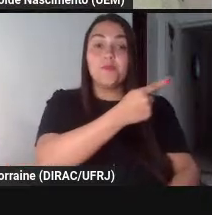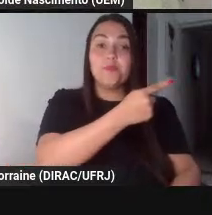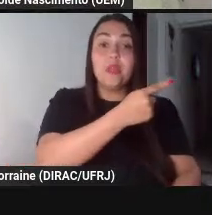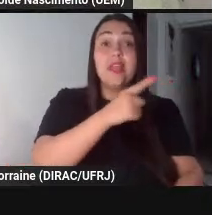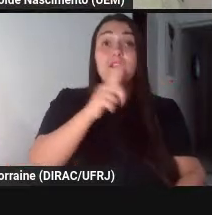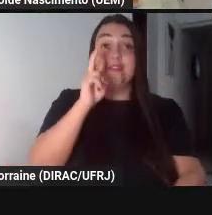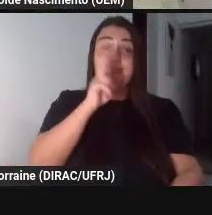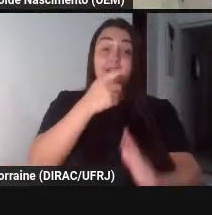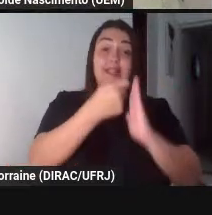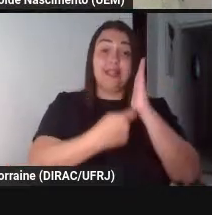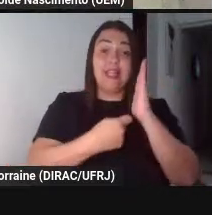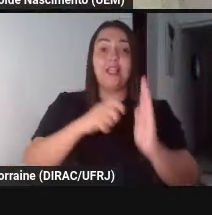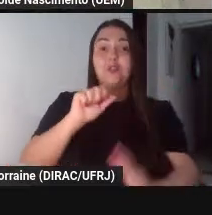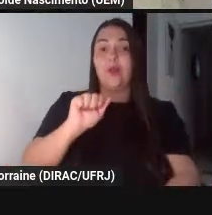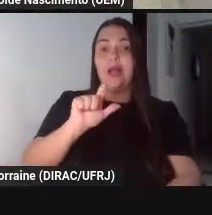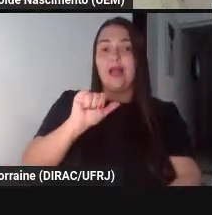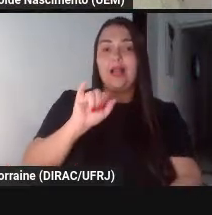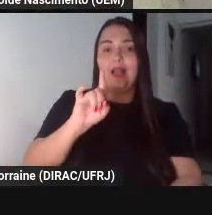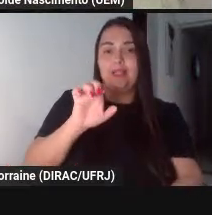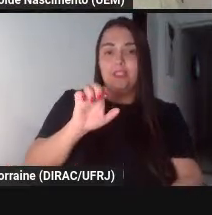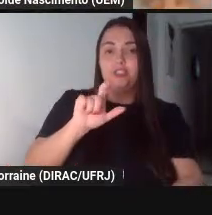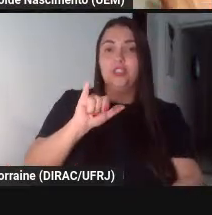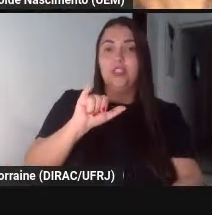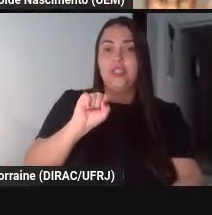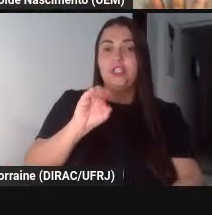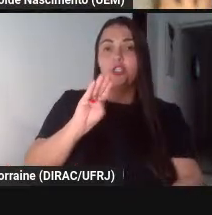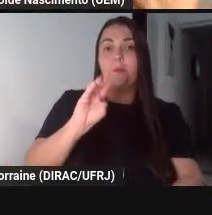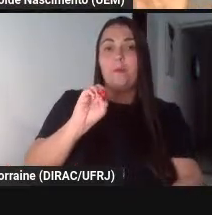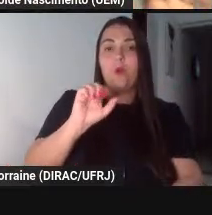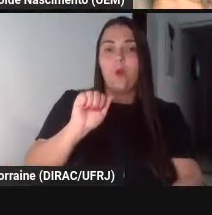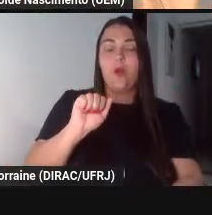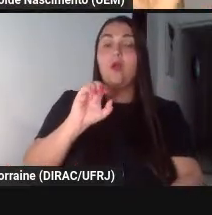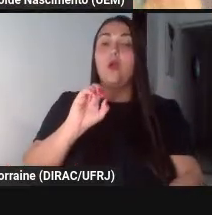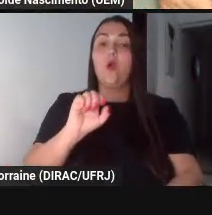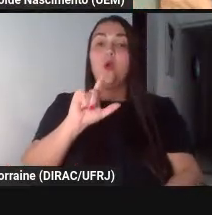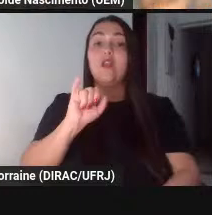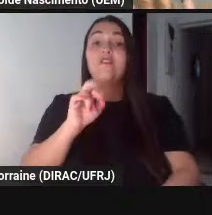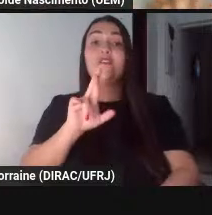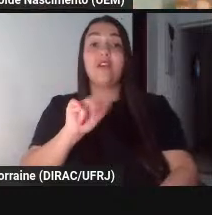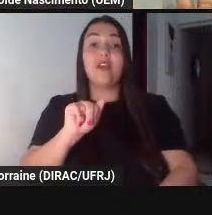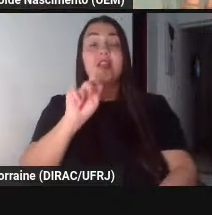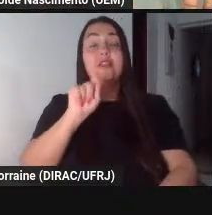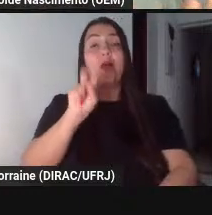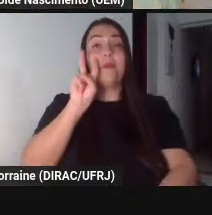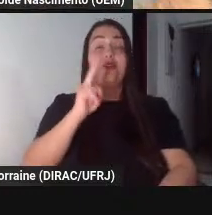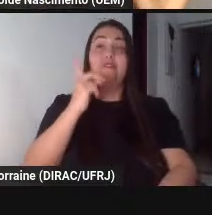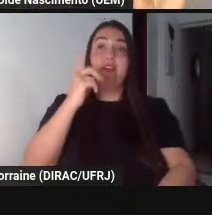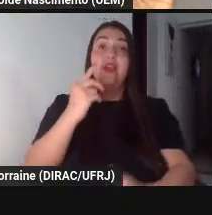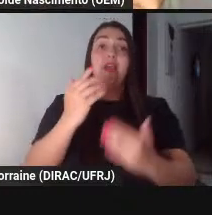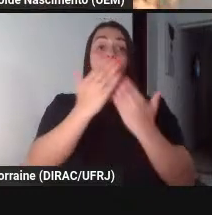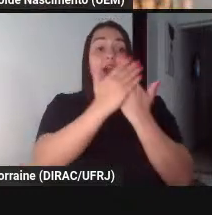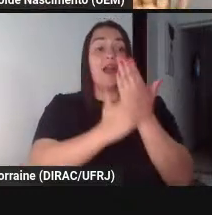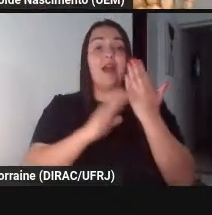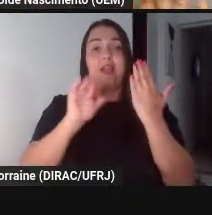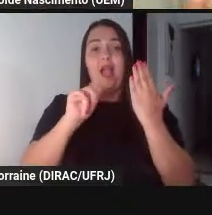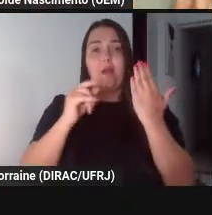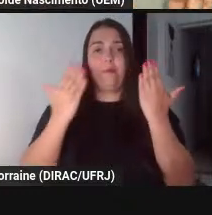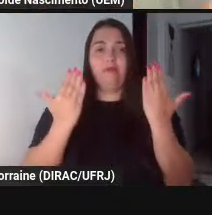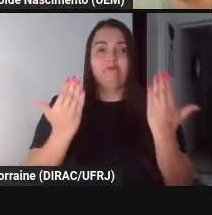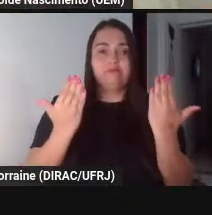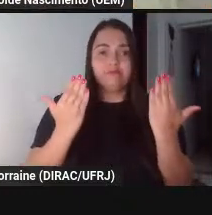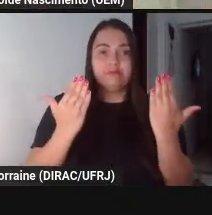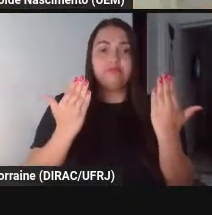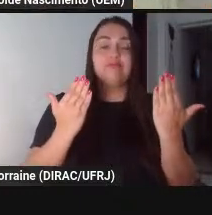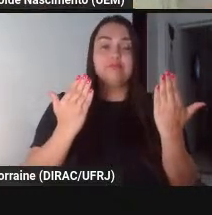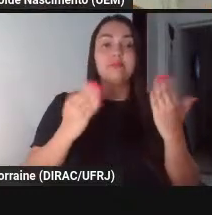escritora Alaíde Lisboa de Oliveira o texto não a capa duas capas não é bem o texto eu apresentei apenas